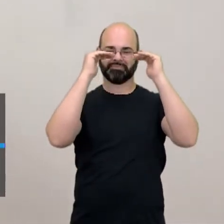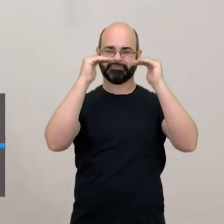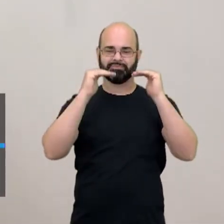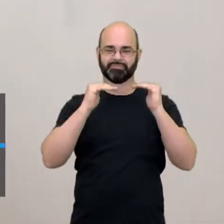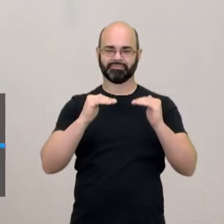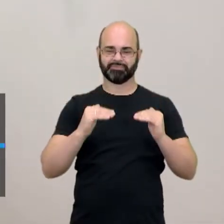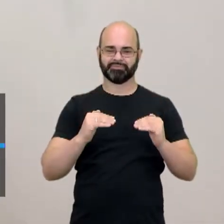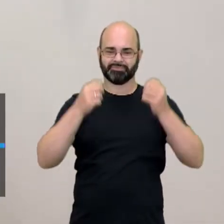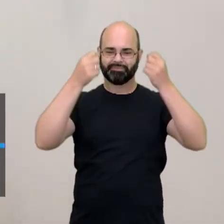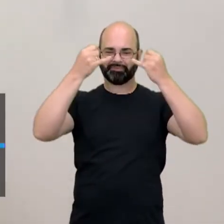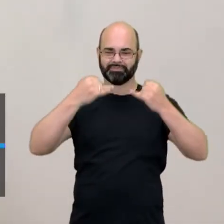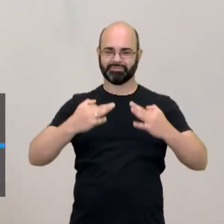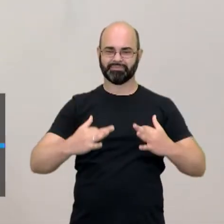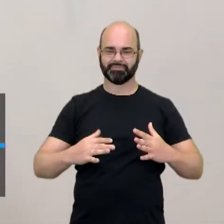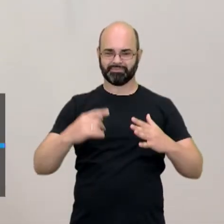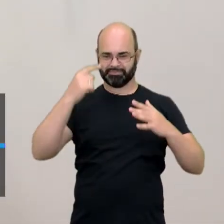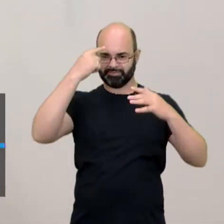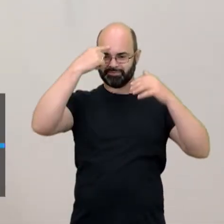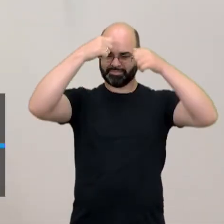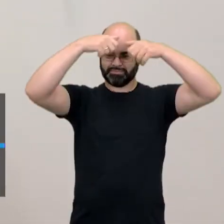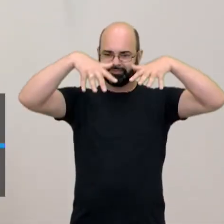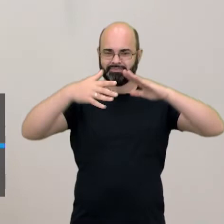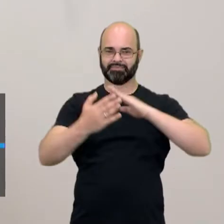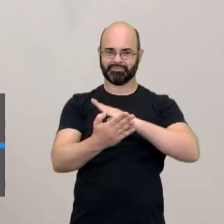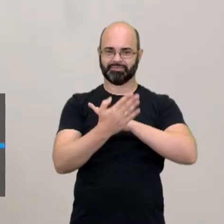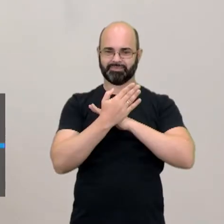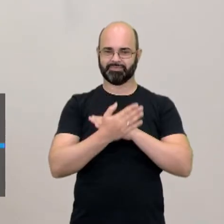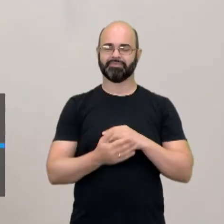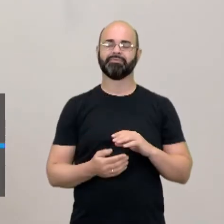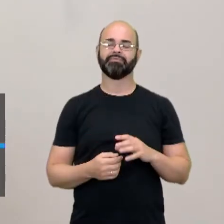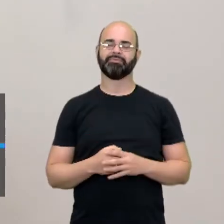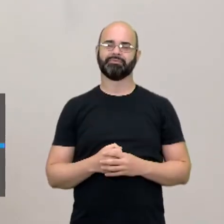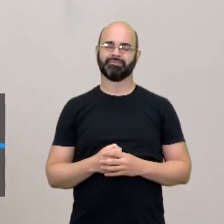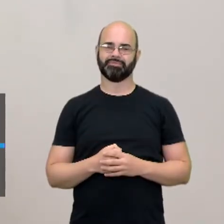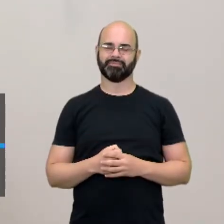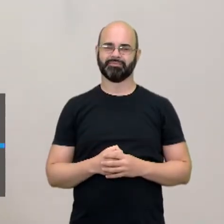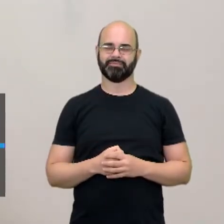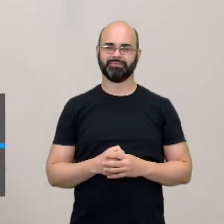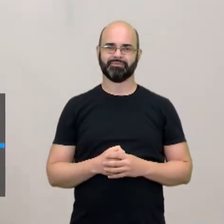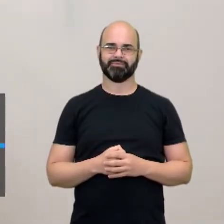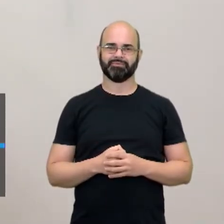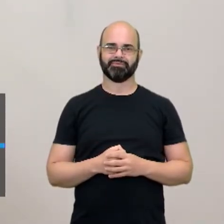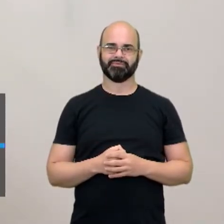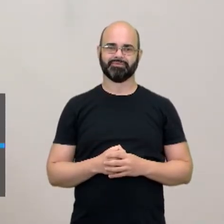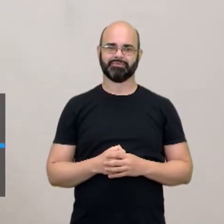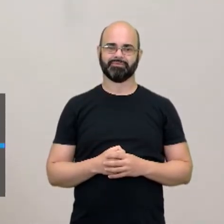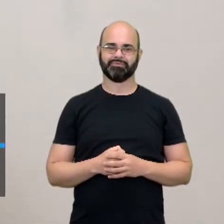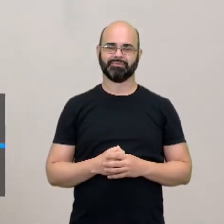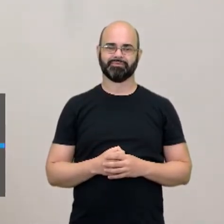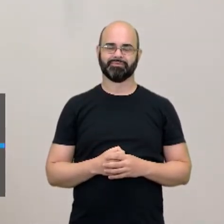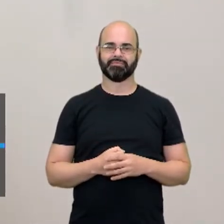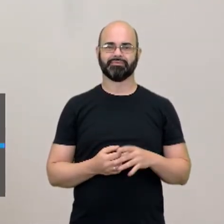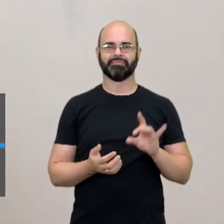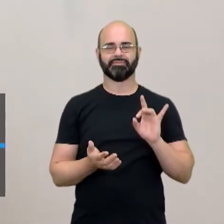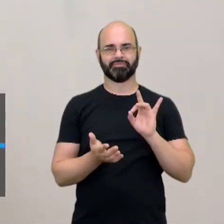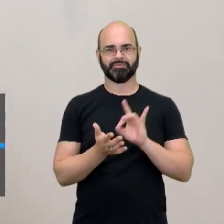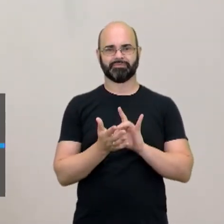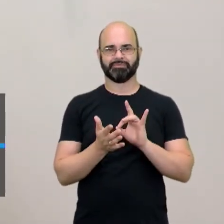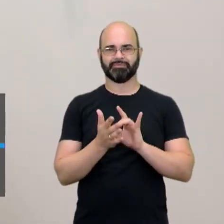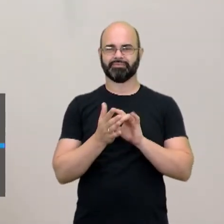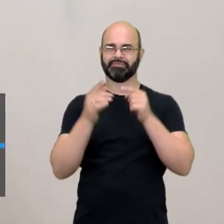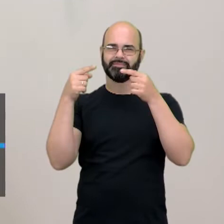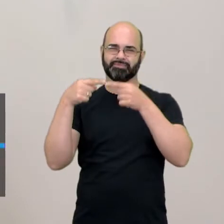Descritivo do mapa mental, não é exagero a gente associar essas conexões que você descreveu tão bem